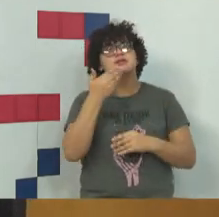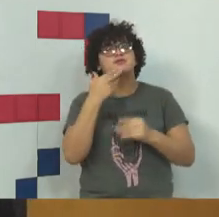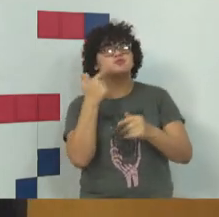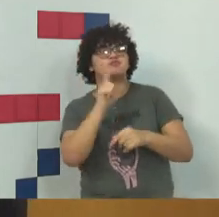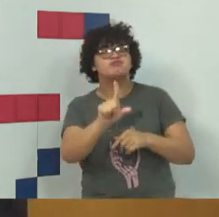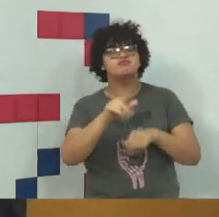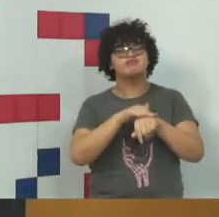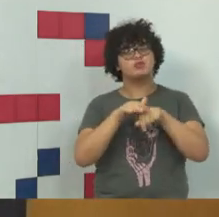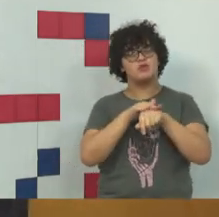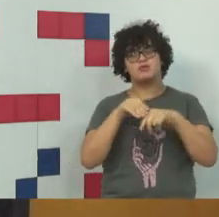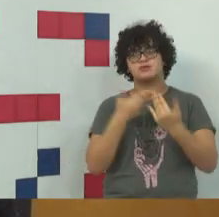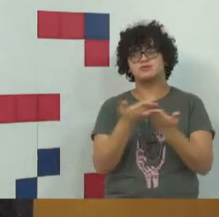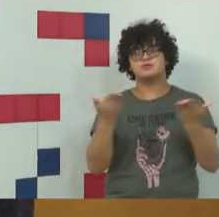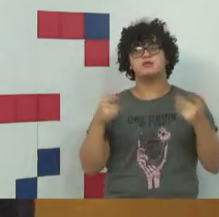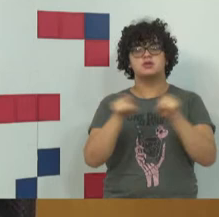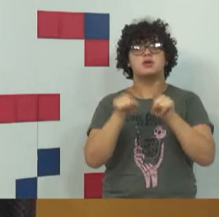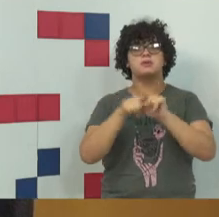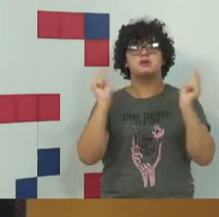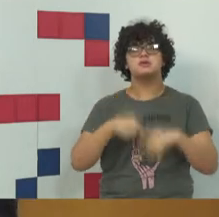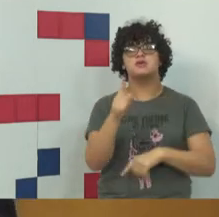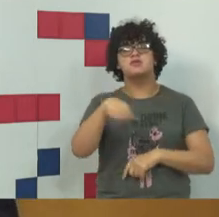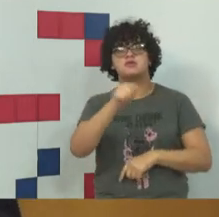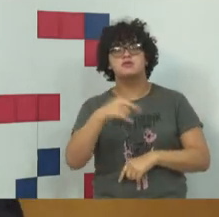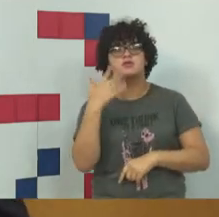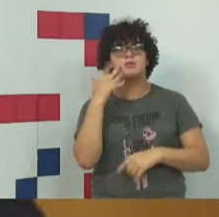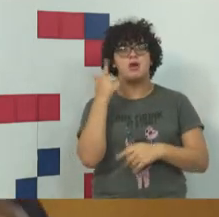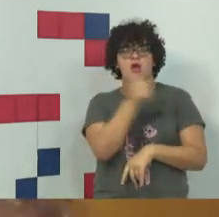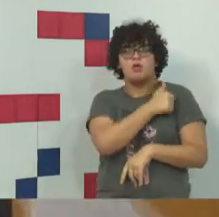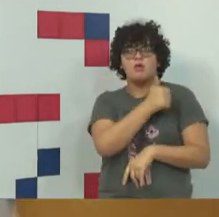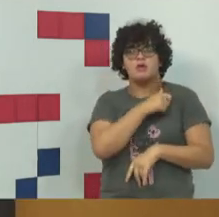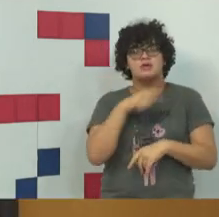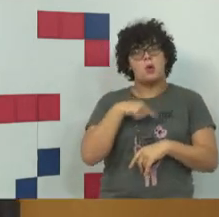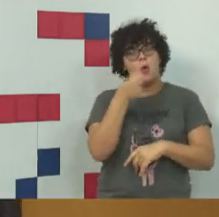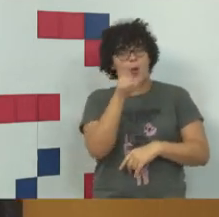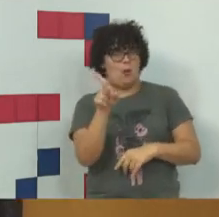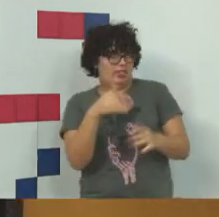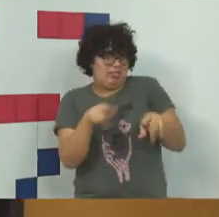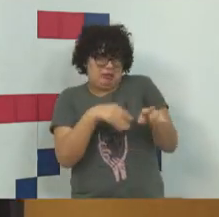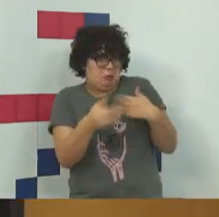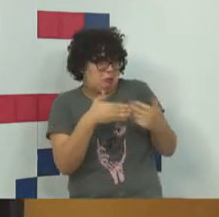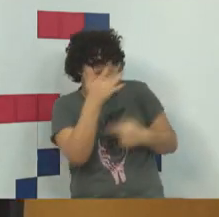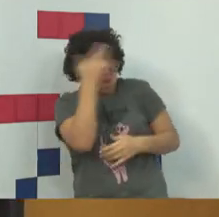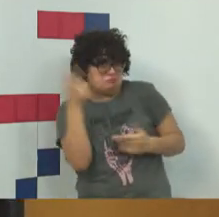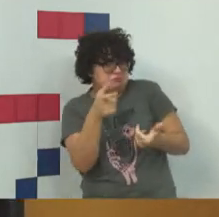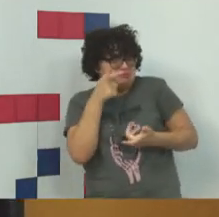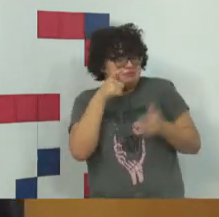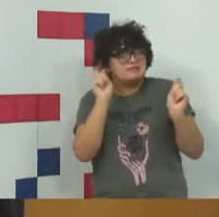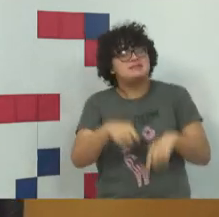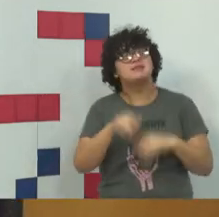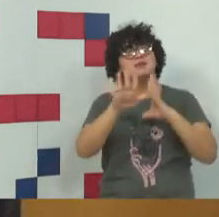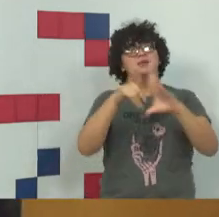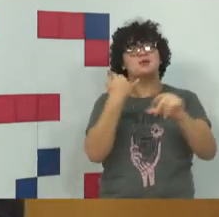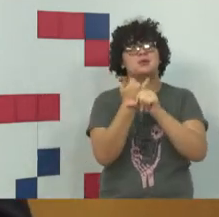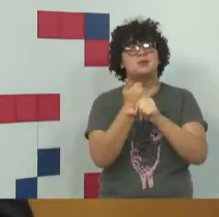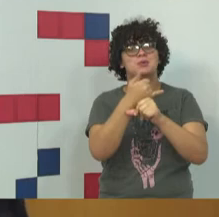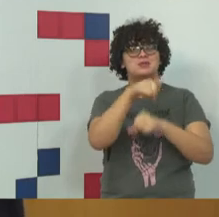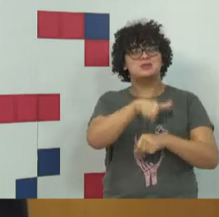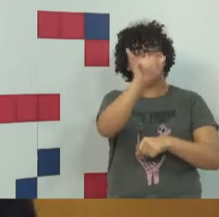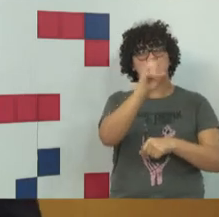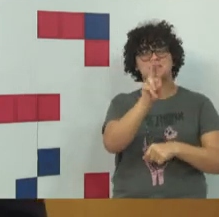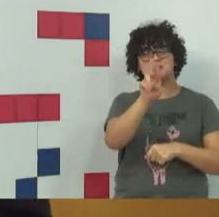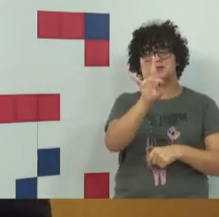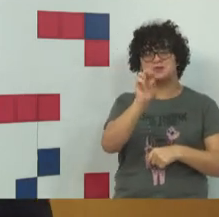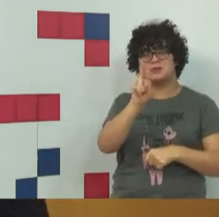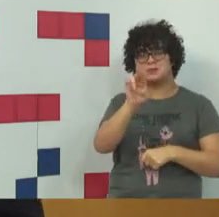conversa com vocês. E, sobretudo, você, aluno, e não alunos também, que estão assistindo pelo canal do YouTube,